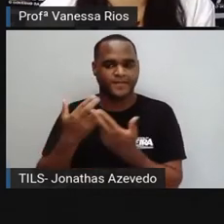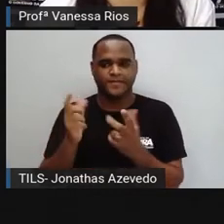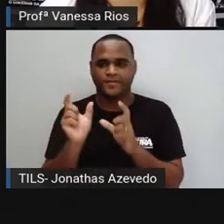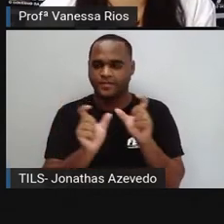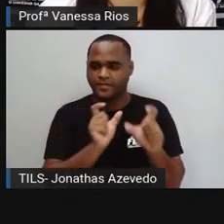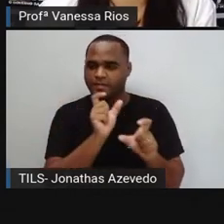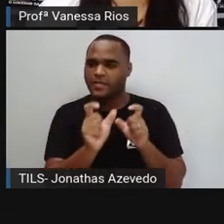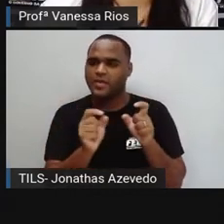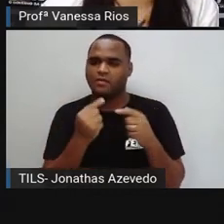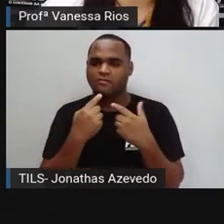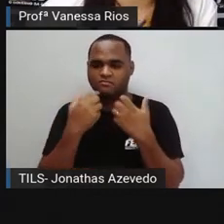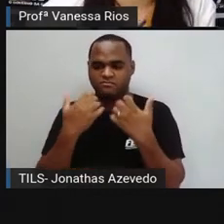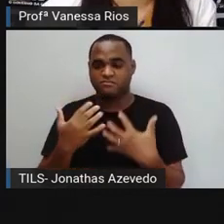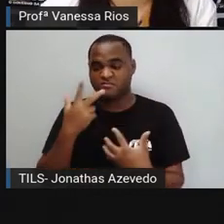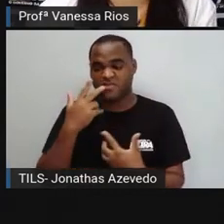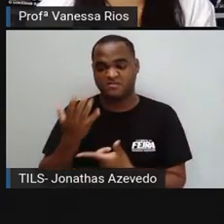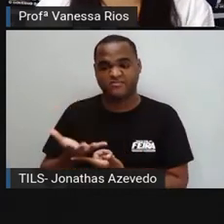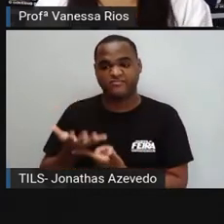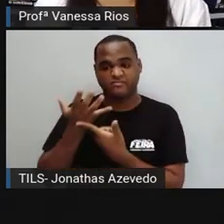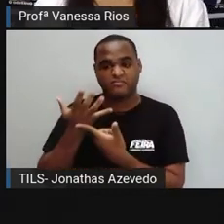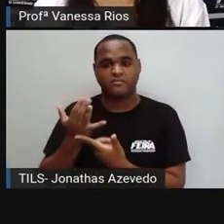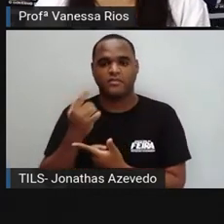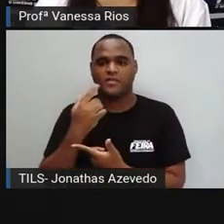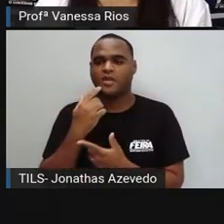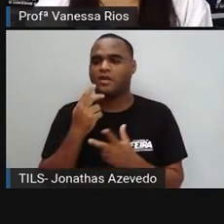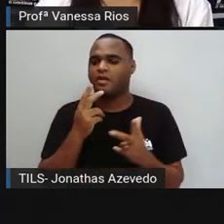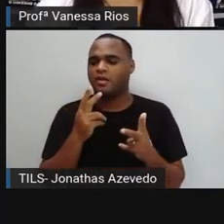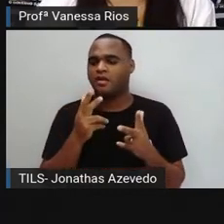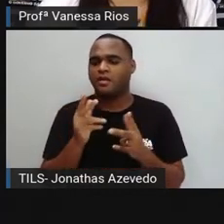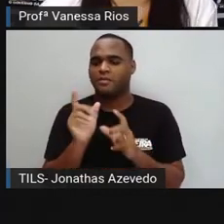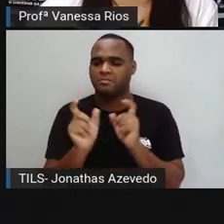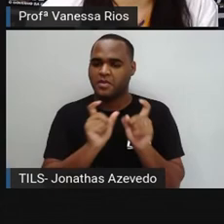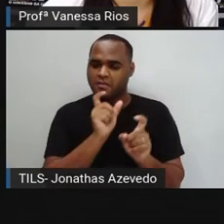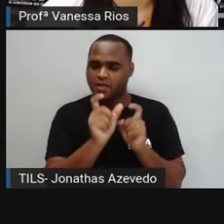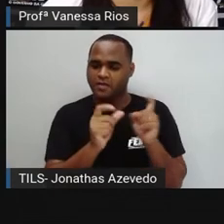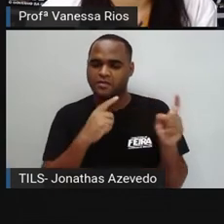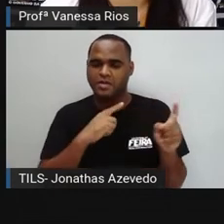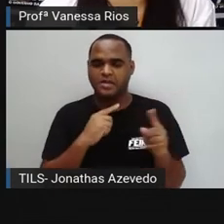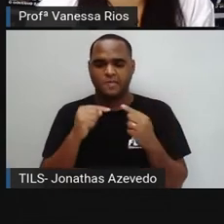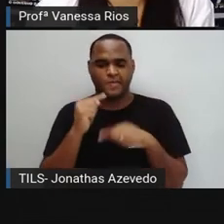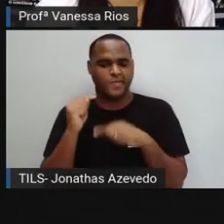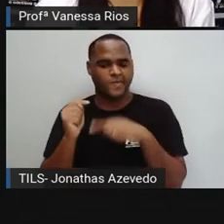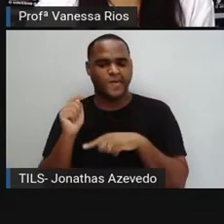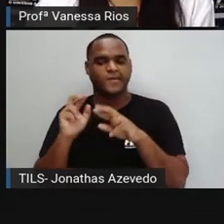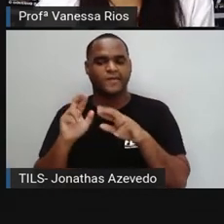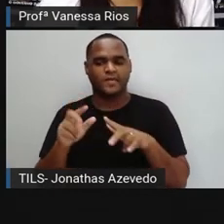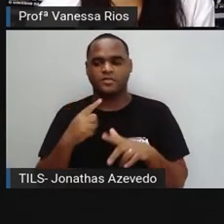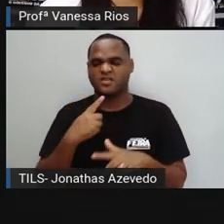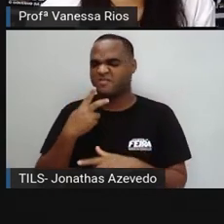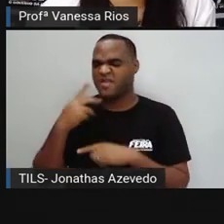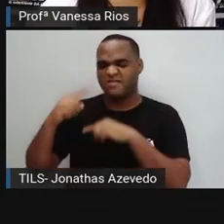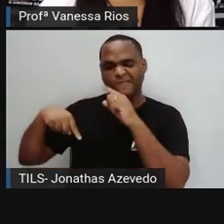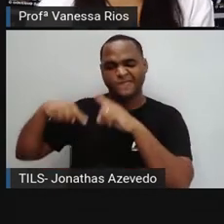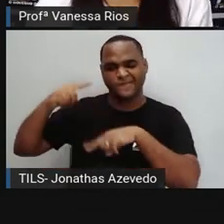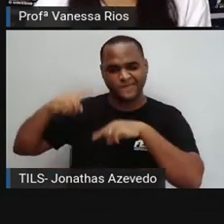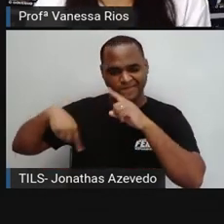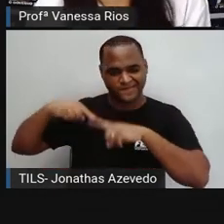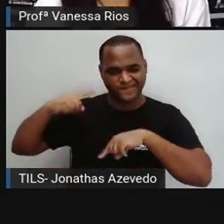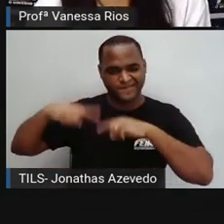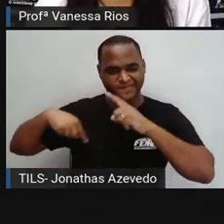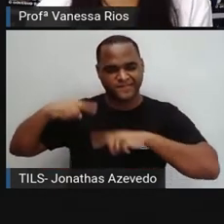ou expressões vulgares, né? Palavras e expressões consideradas, às vezes, inadequadas. Os xingamentos, os